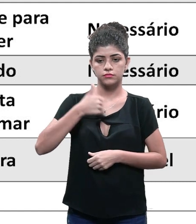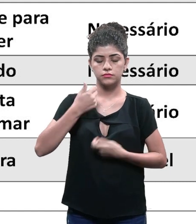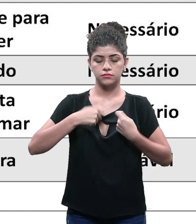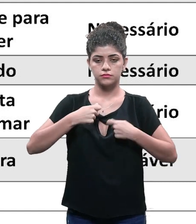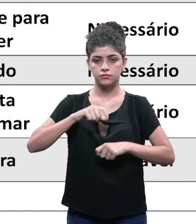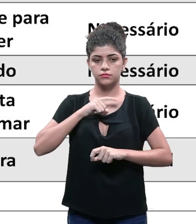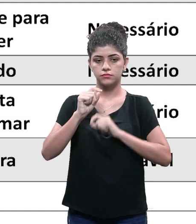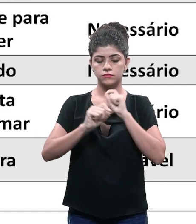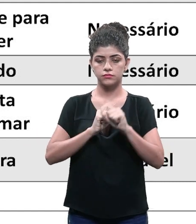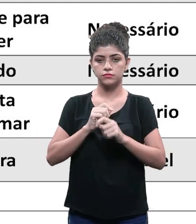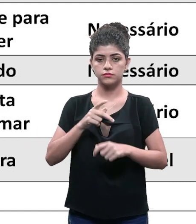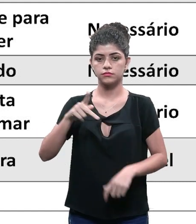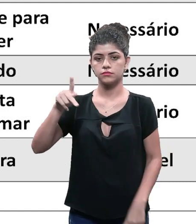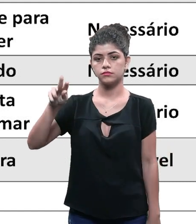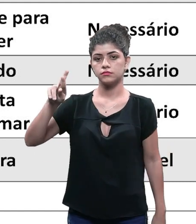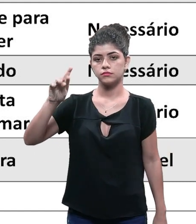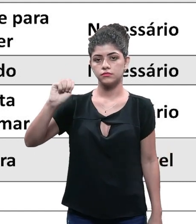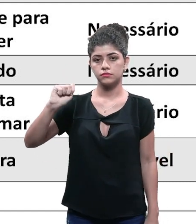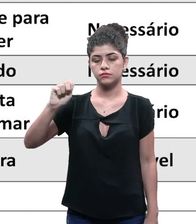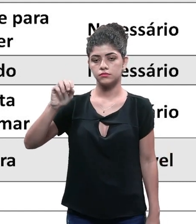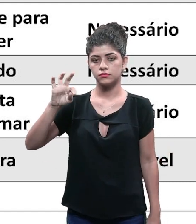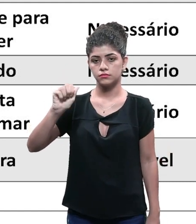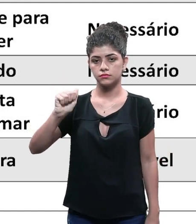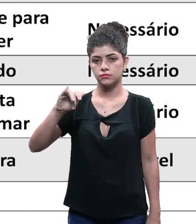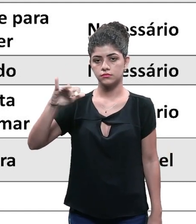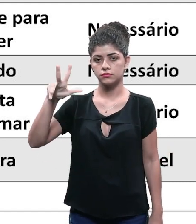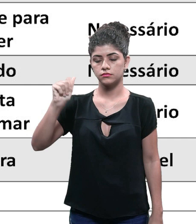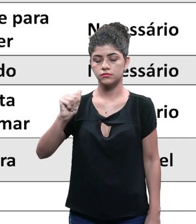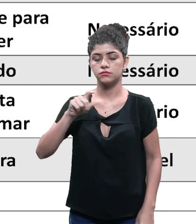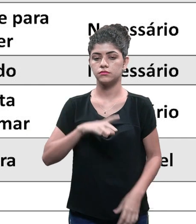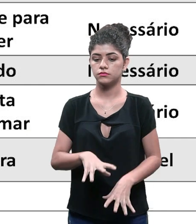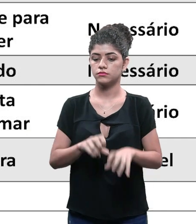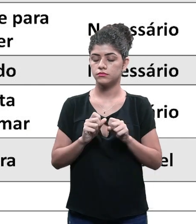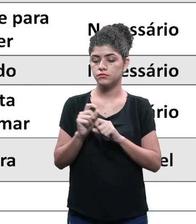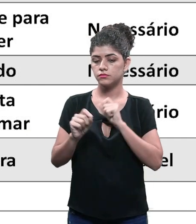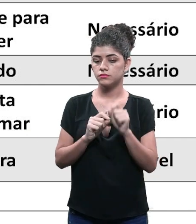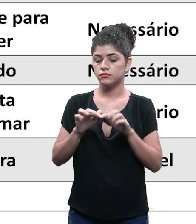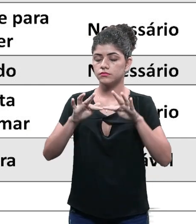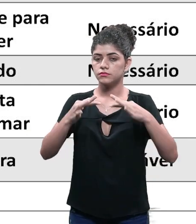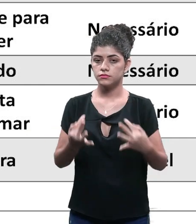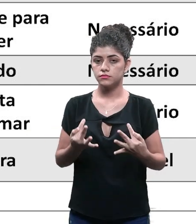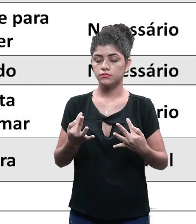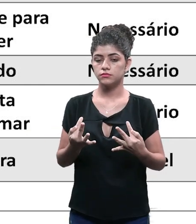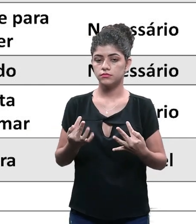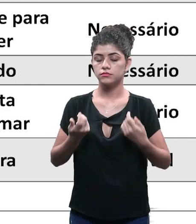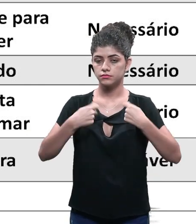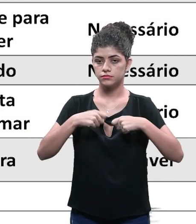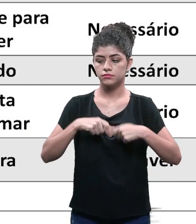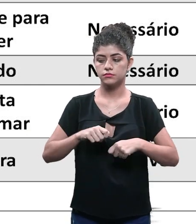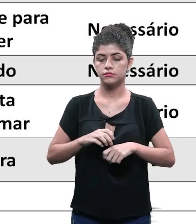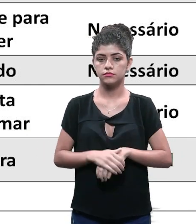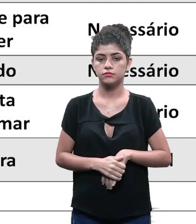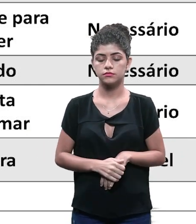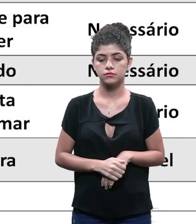Primeiro, ele tem que ser prático. Eu quero praticidade a esse material. Então, se eu quero praticidade, eu vou buscar formas simples.